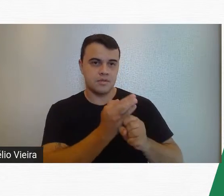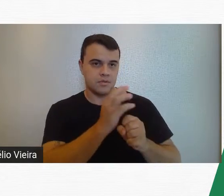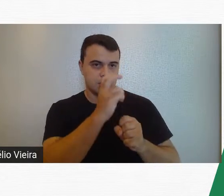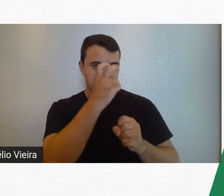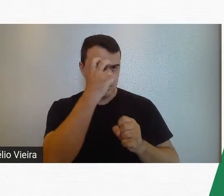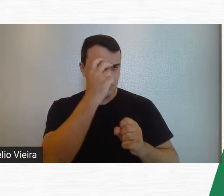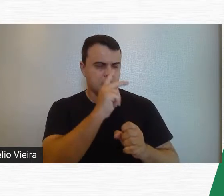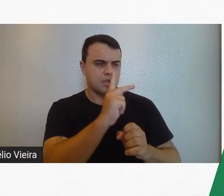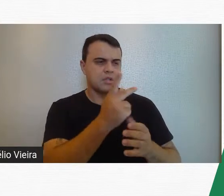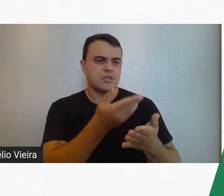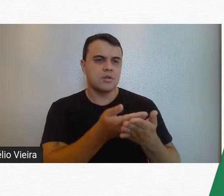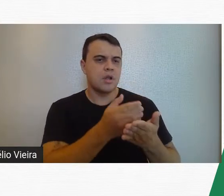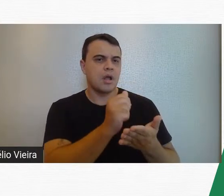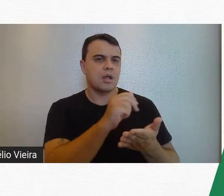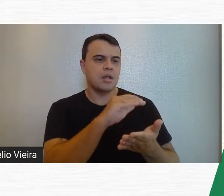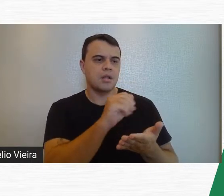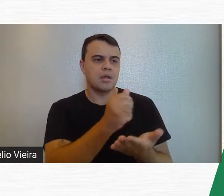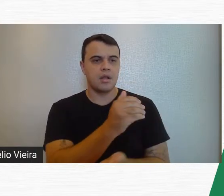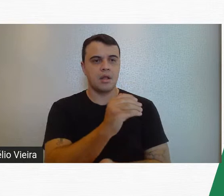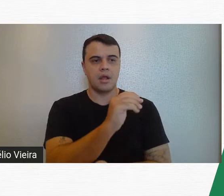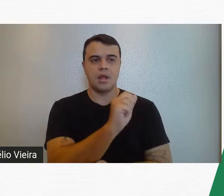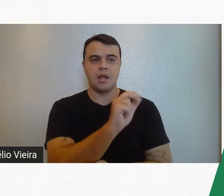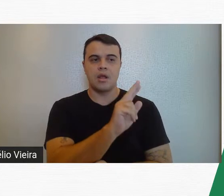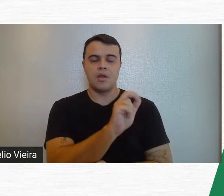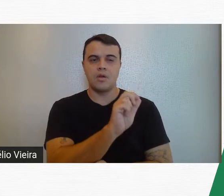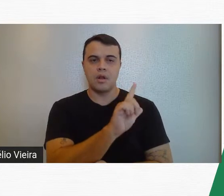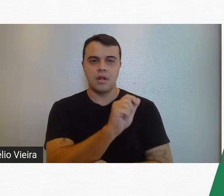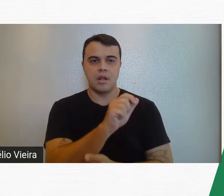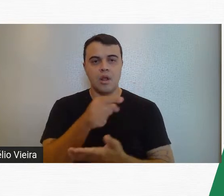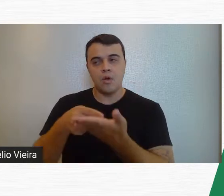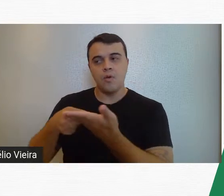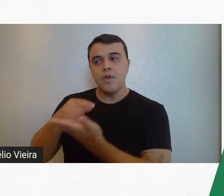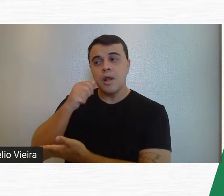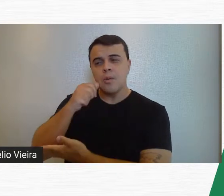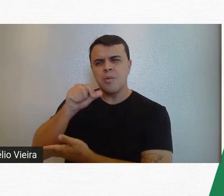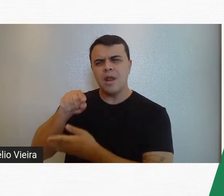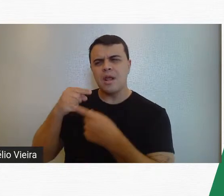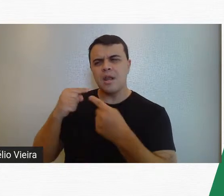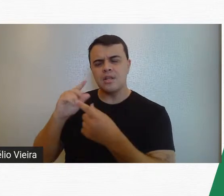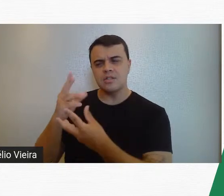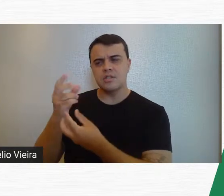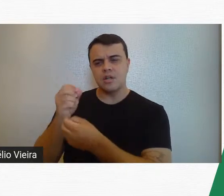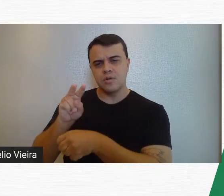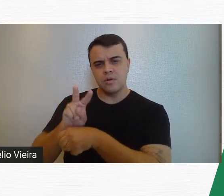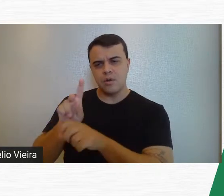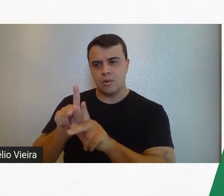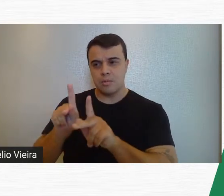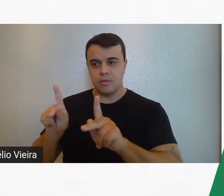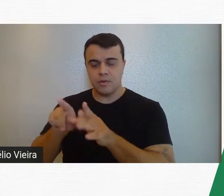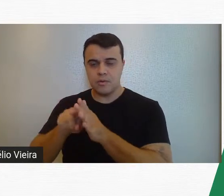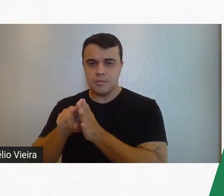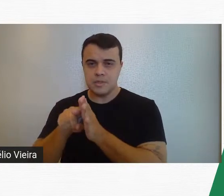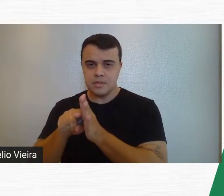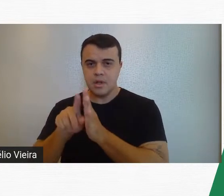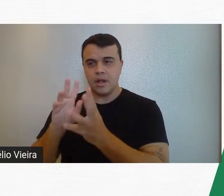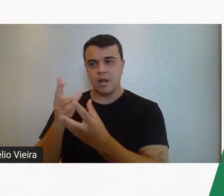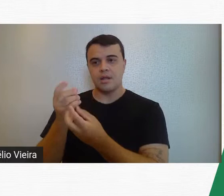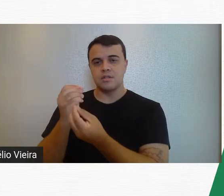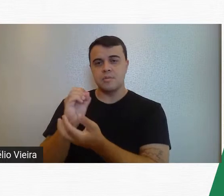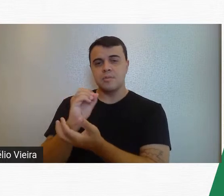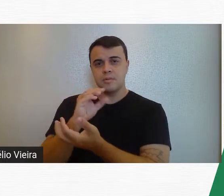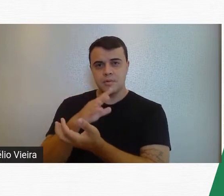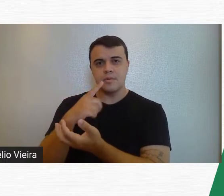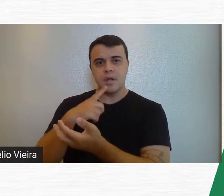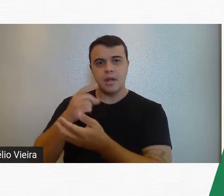historiadora, Ana Carolina Ministério, convida a historiadora, crítica de arte, curadora, professora e pesquisadora de arte moderna